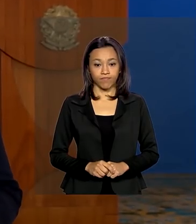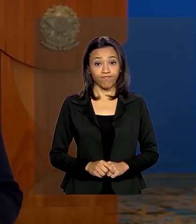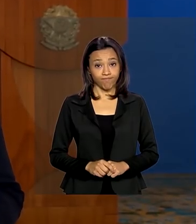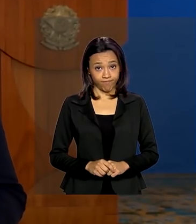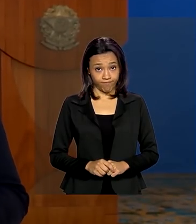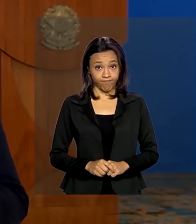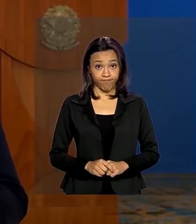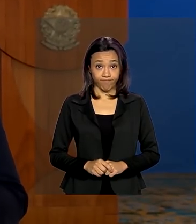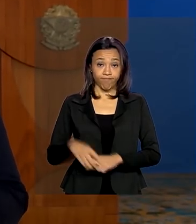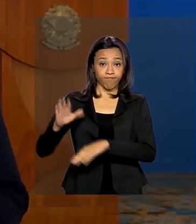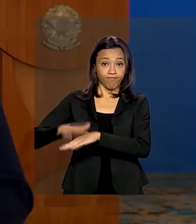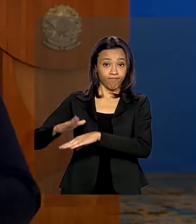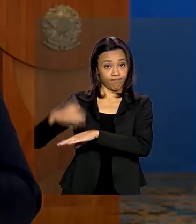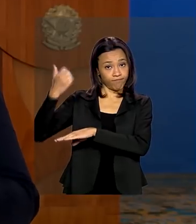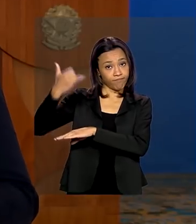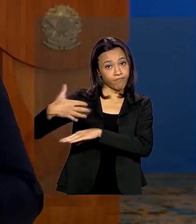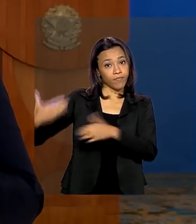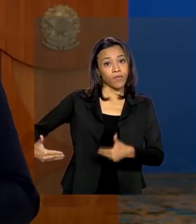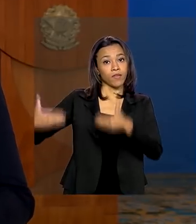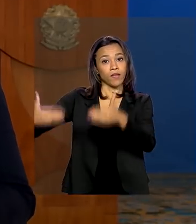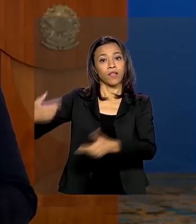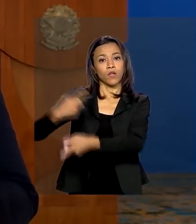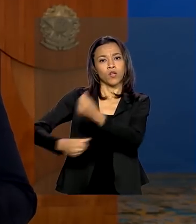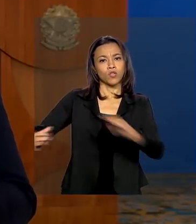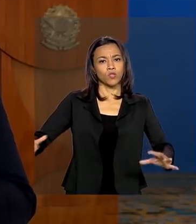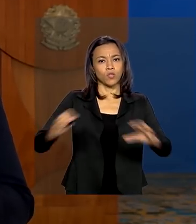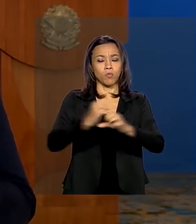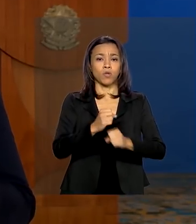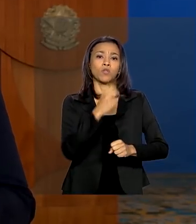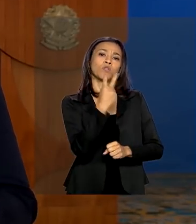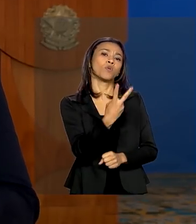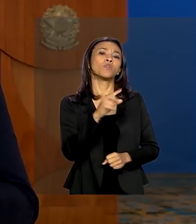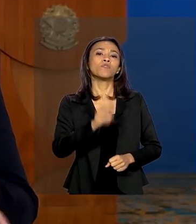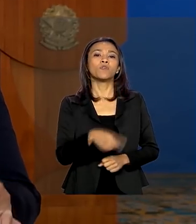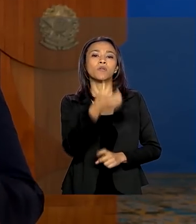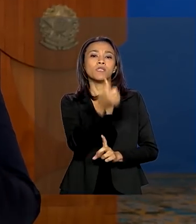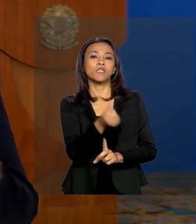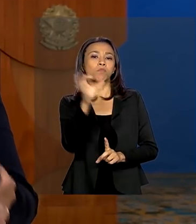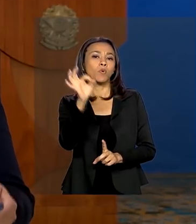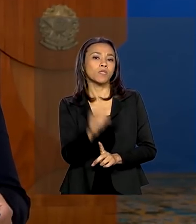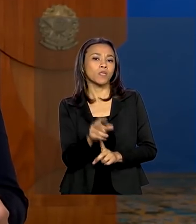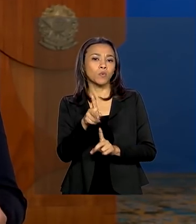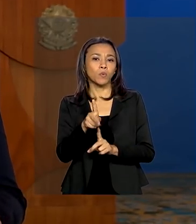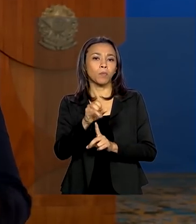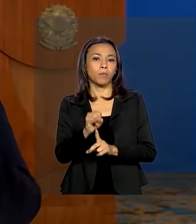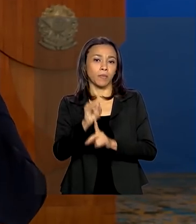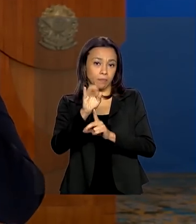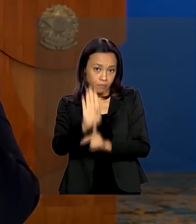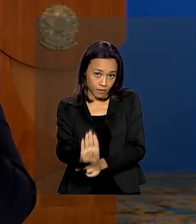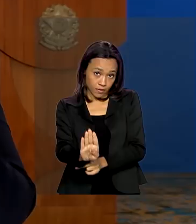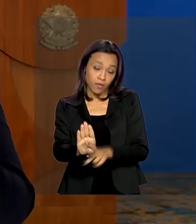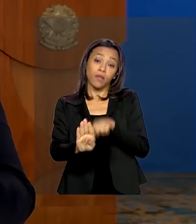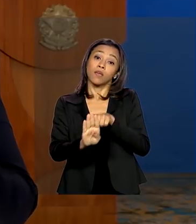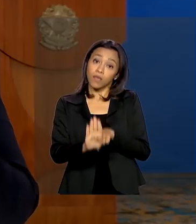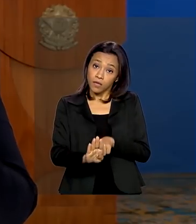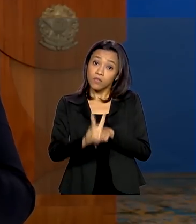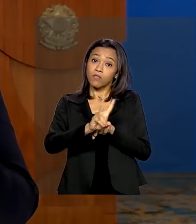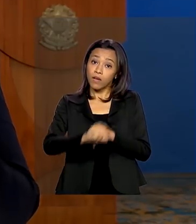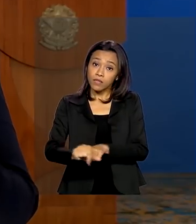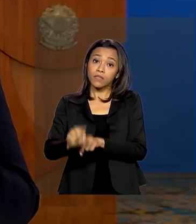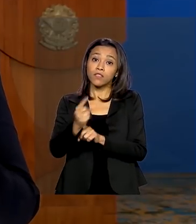Olha, segundo o Ministério da Economia, ao todo, são 2,6% do PIB, o produto interno bruto, que vai ser